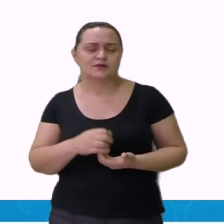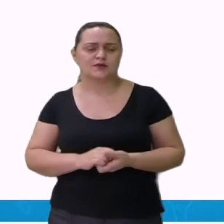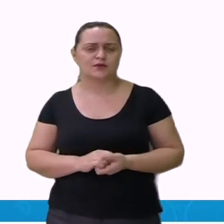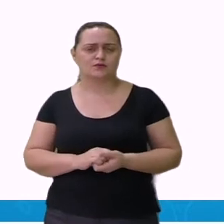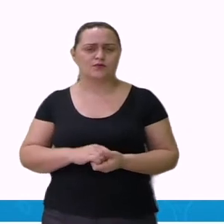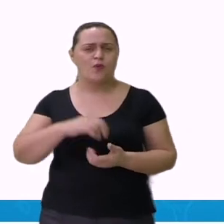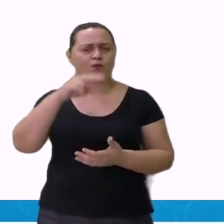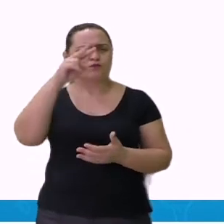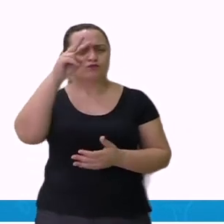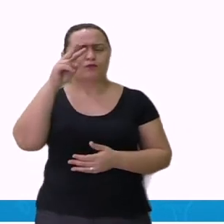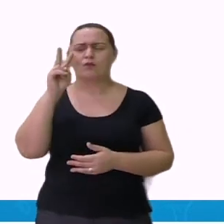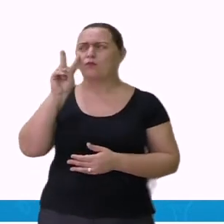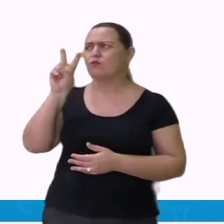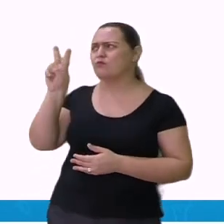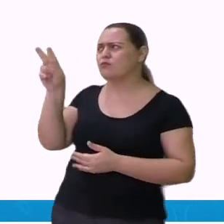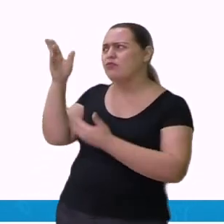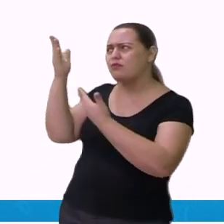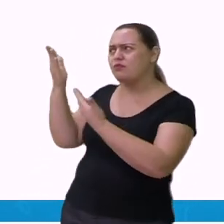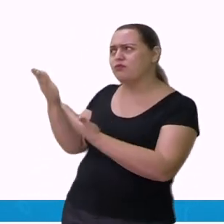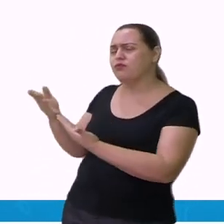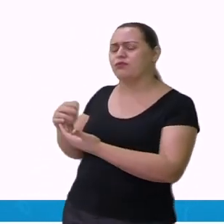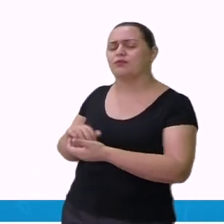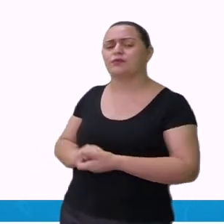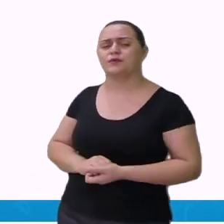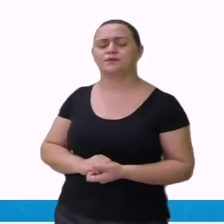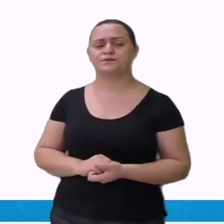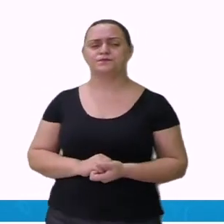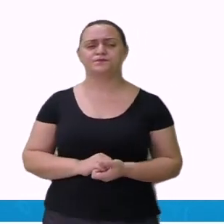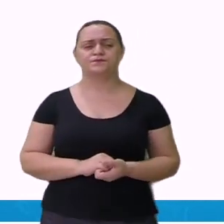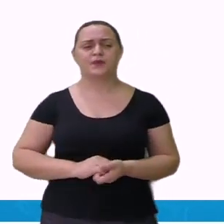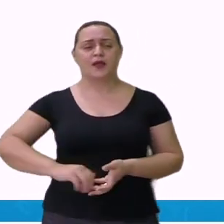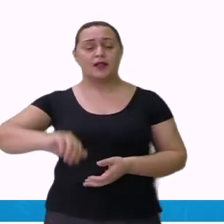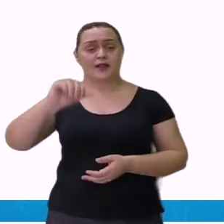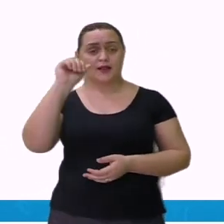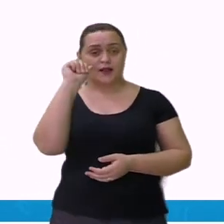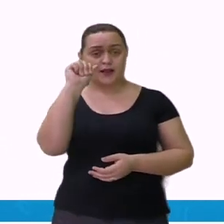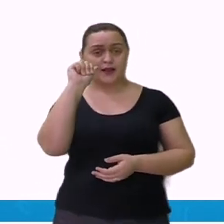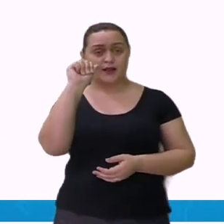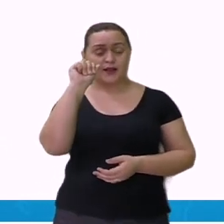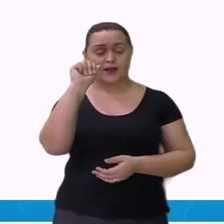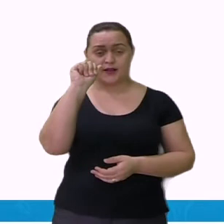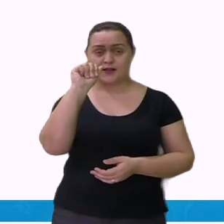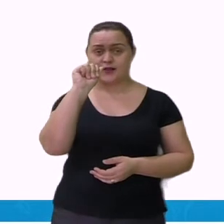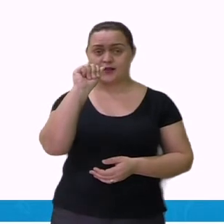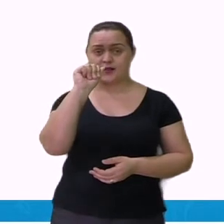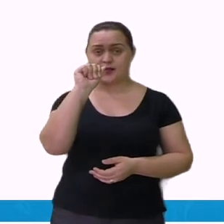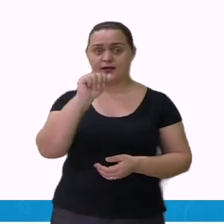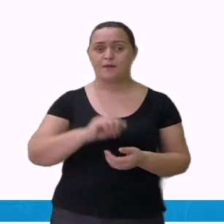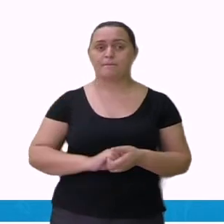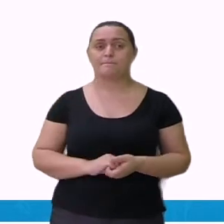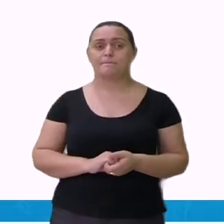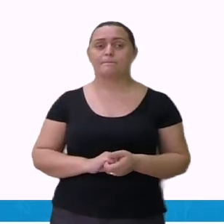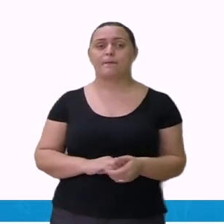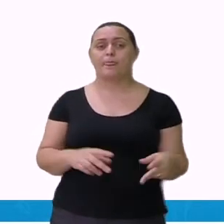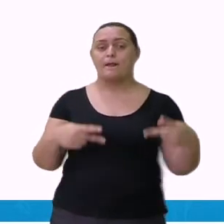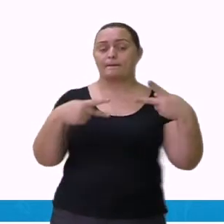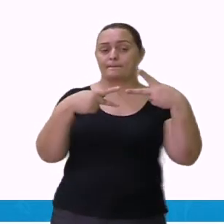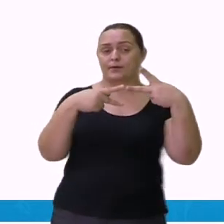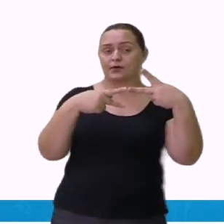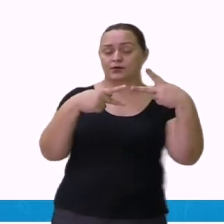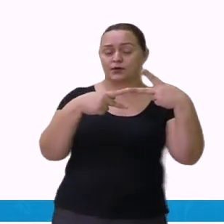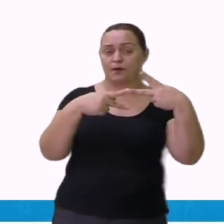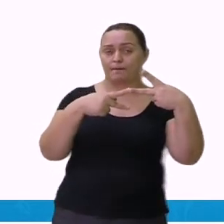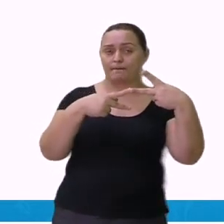analisar as três opções de resposta. Letra A. Da preposição PER com o artigo definido